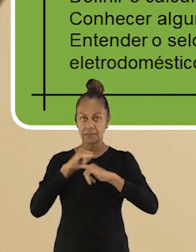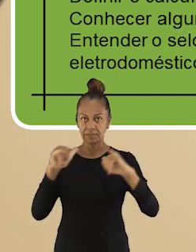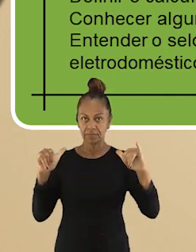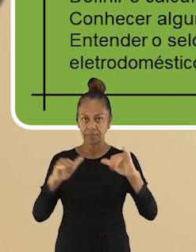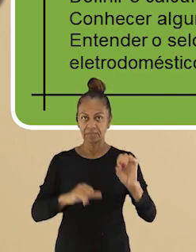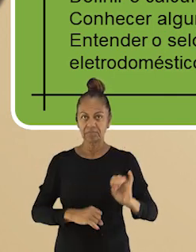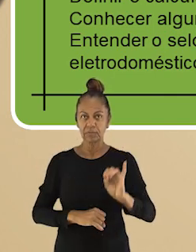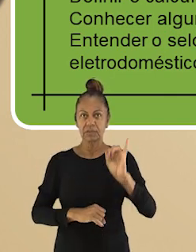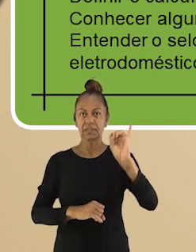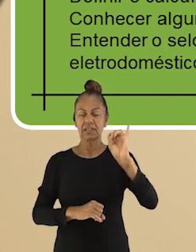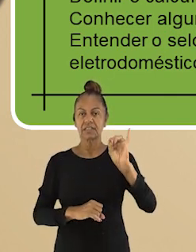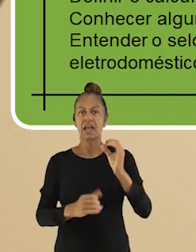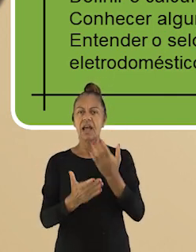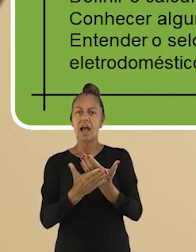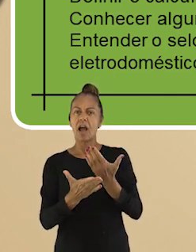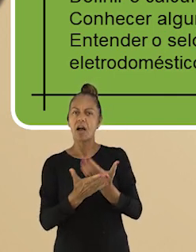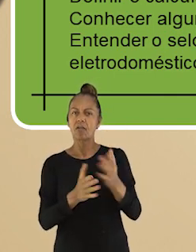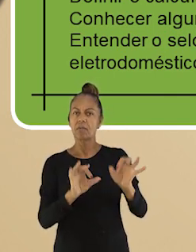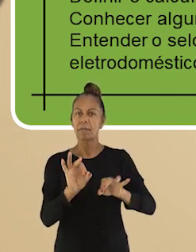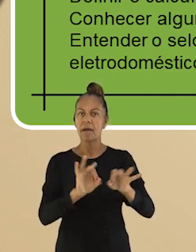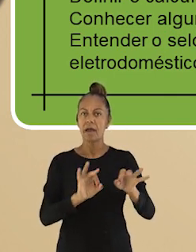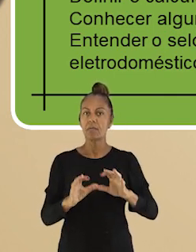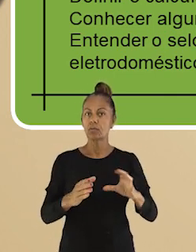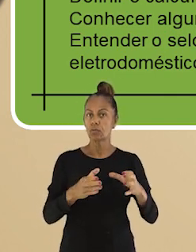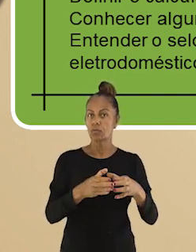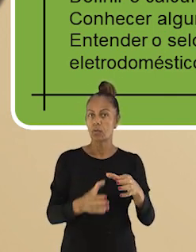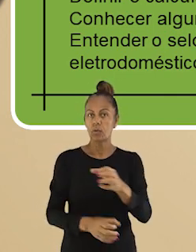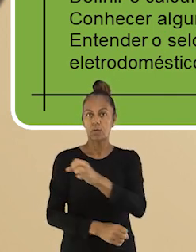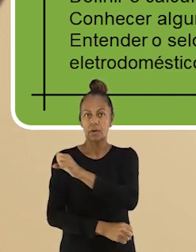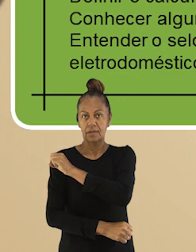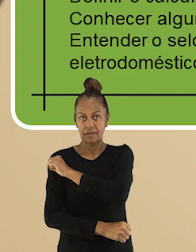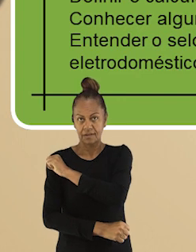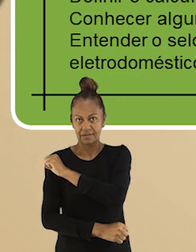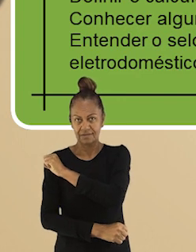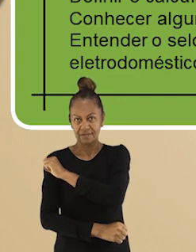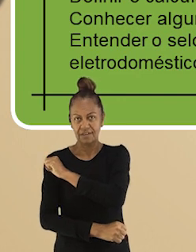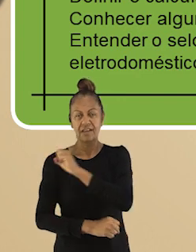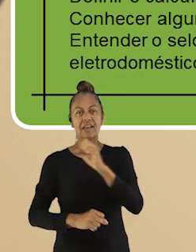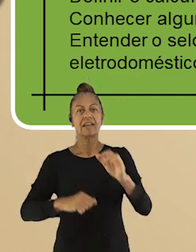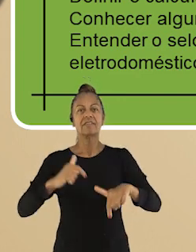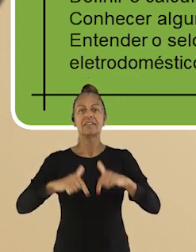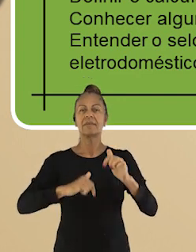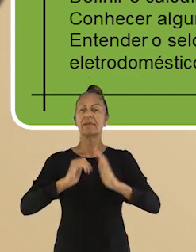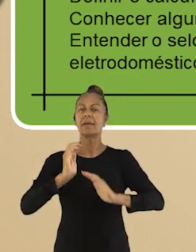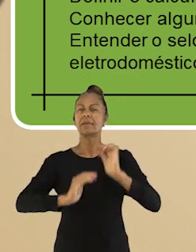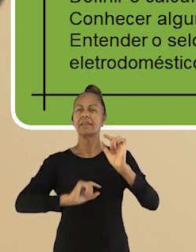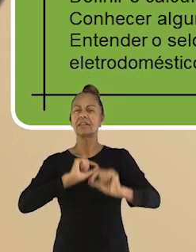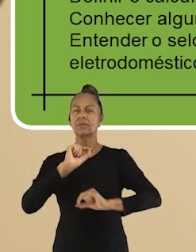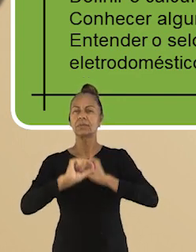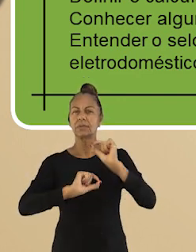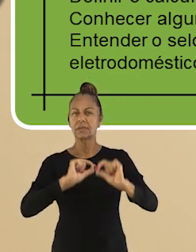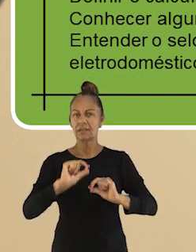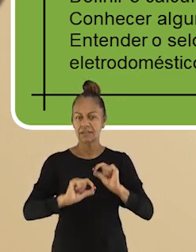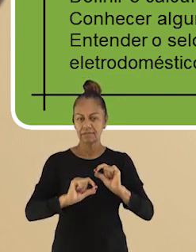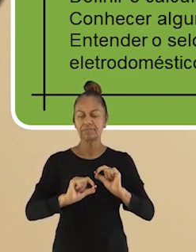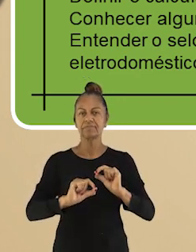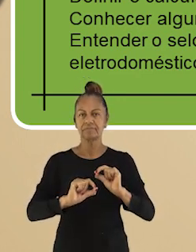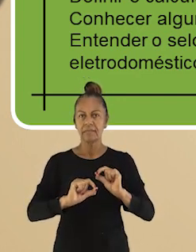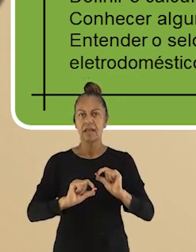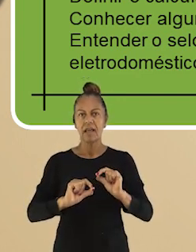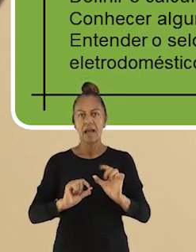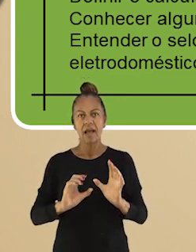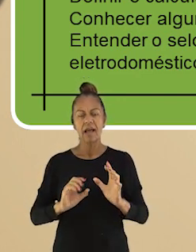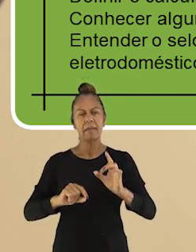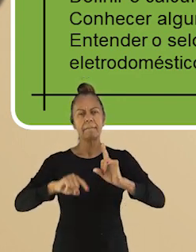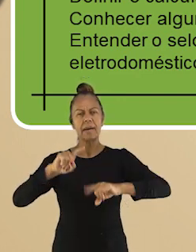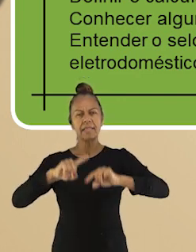aula é do oitavo ano do ensino fundamental, anos finais e trabalha a habilidade que busca classificar